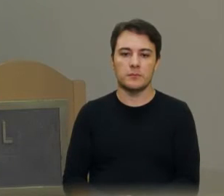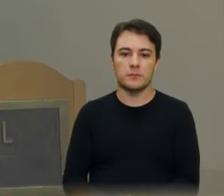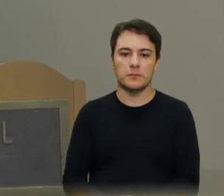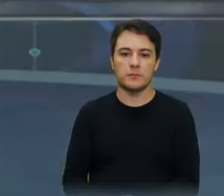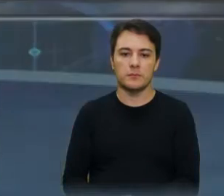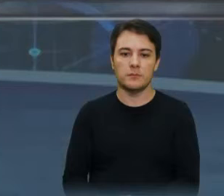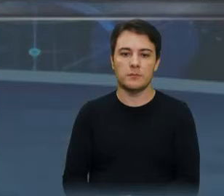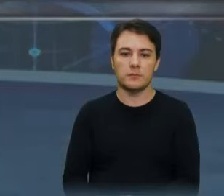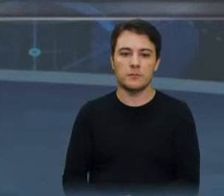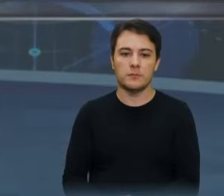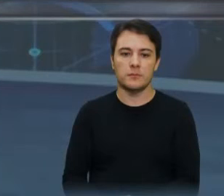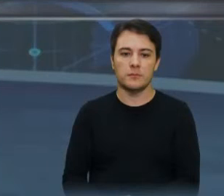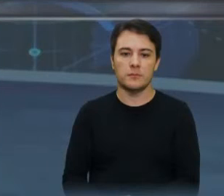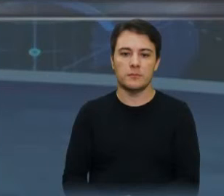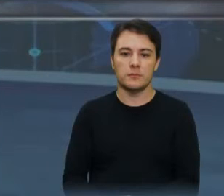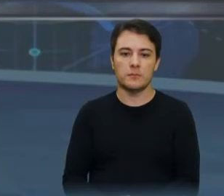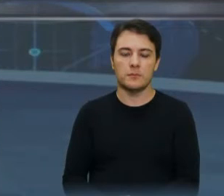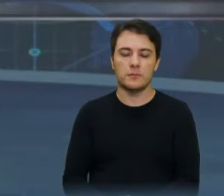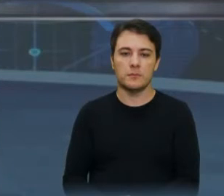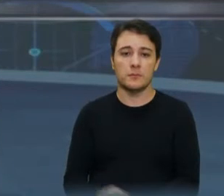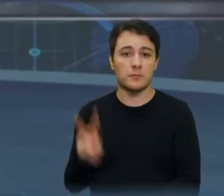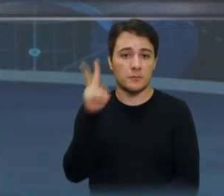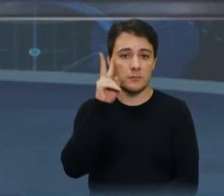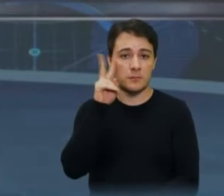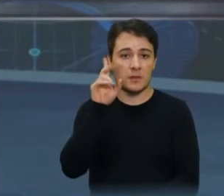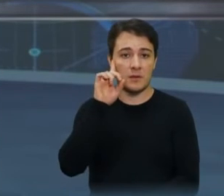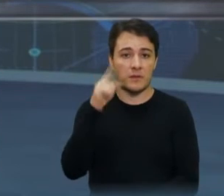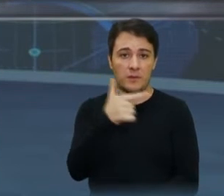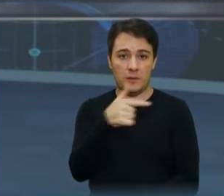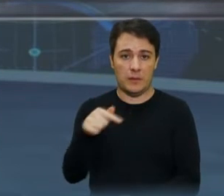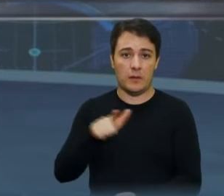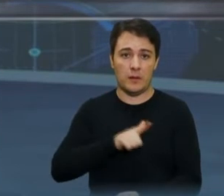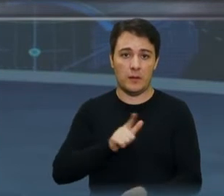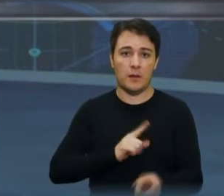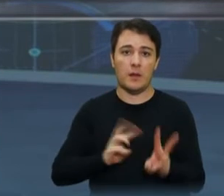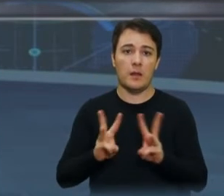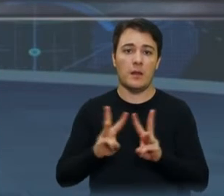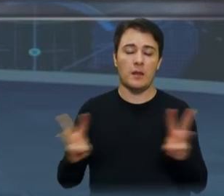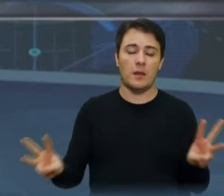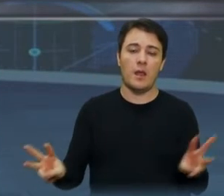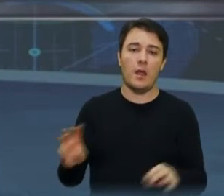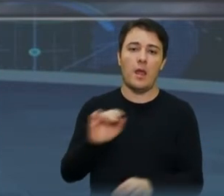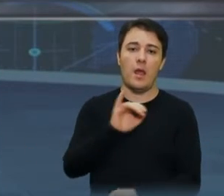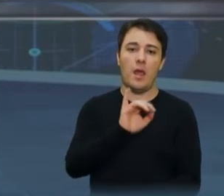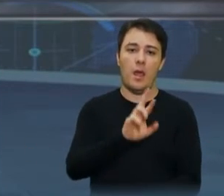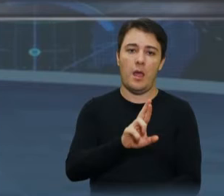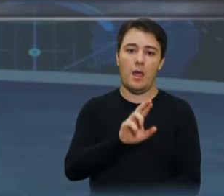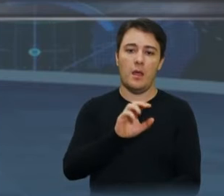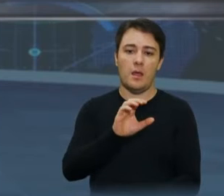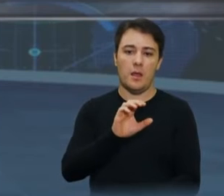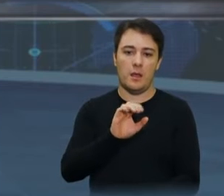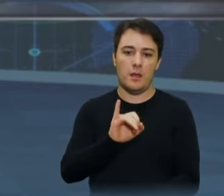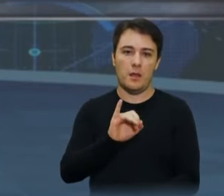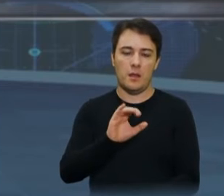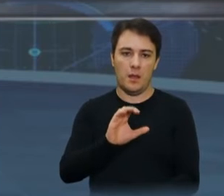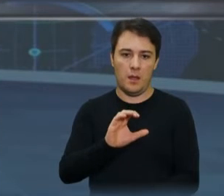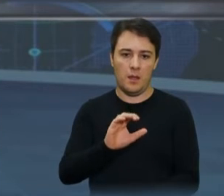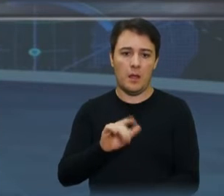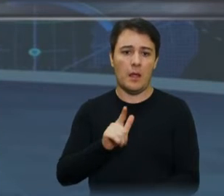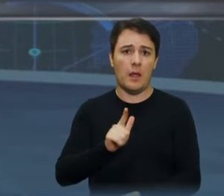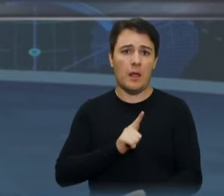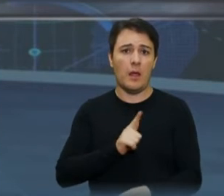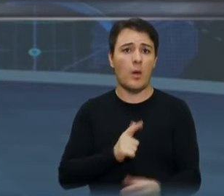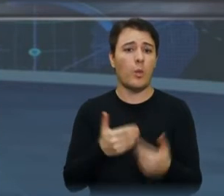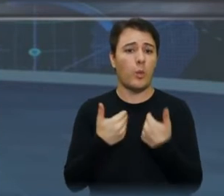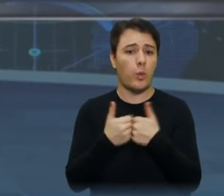Nesta segunda-feira 27, o portal RCA acompanhou desde as 5 da manhã os